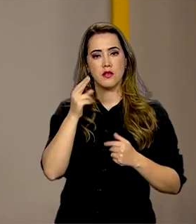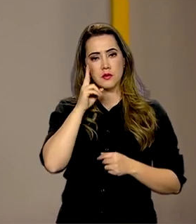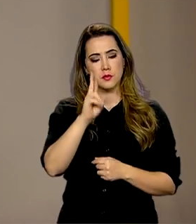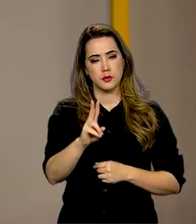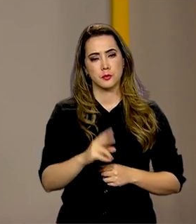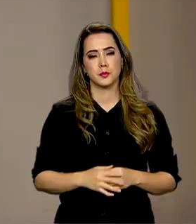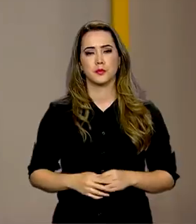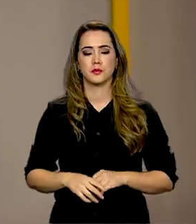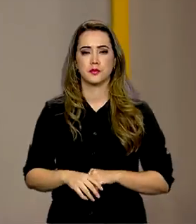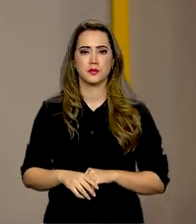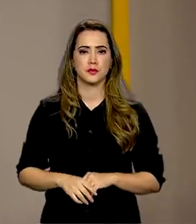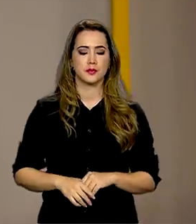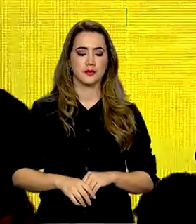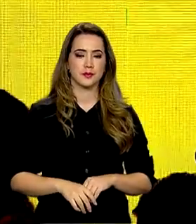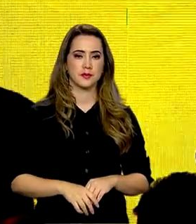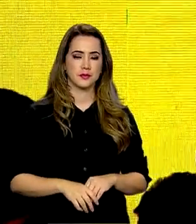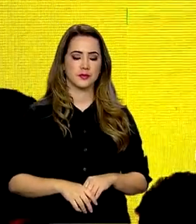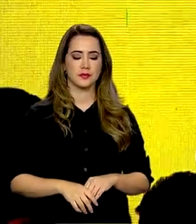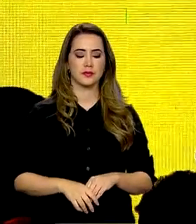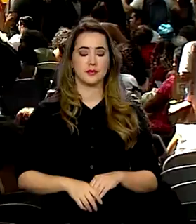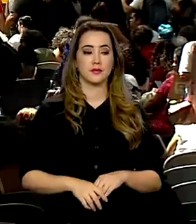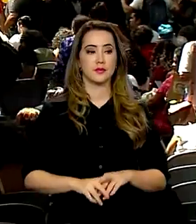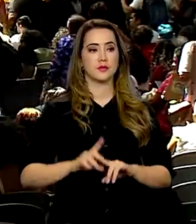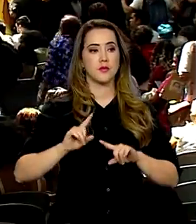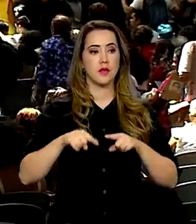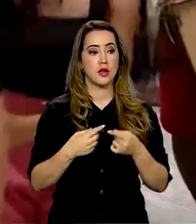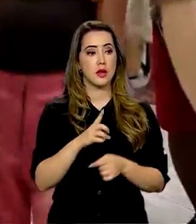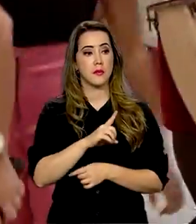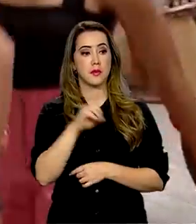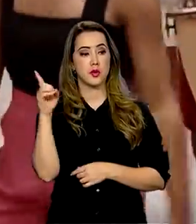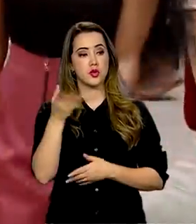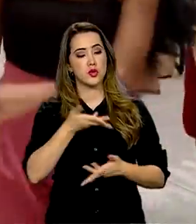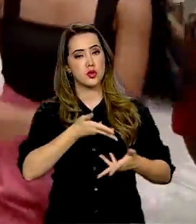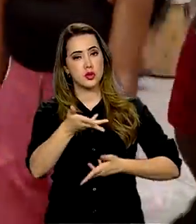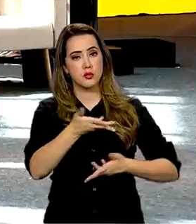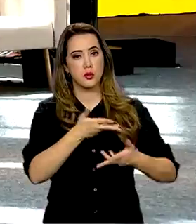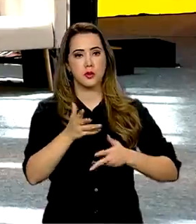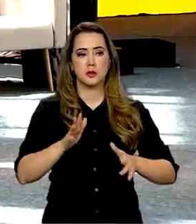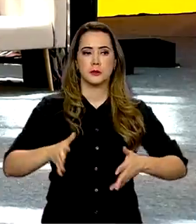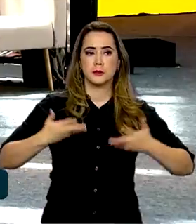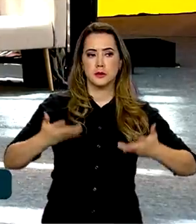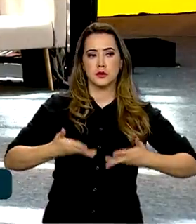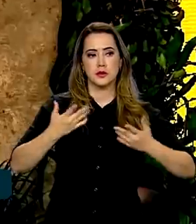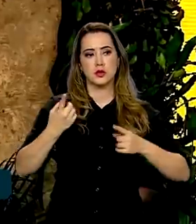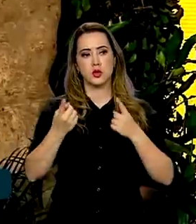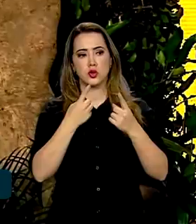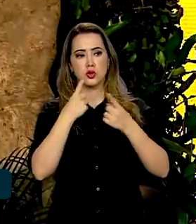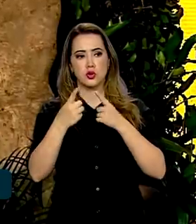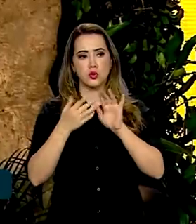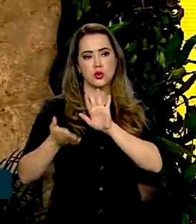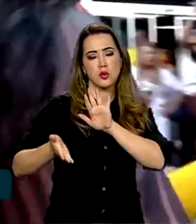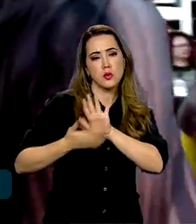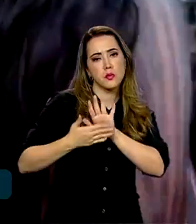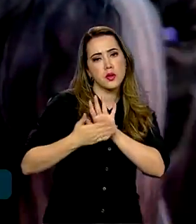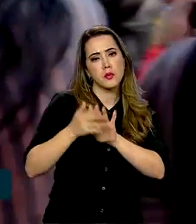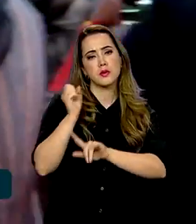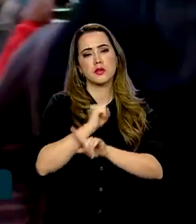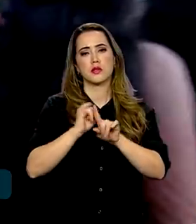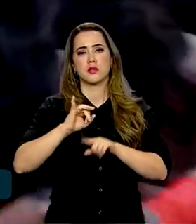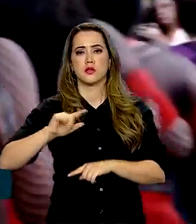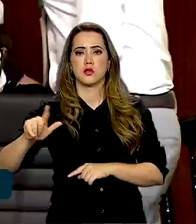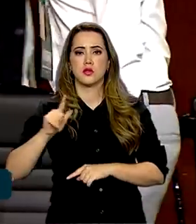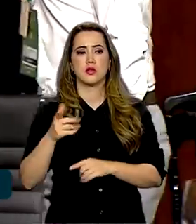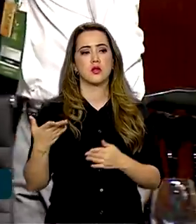andam essas negociações. Depois de dias de mobilização e de euforia, de debates e propostas da sociedade civil,